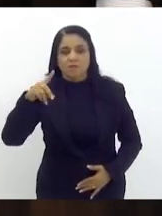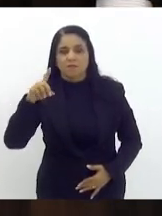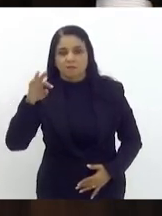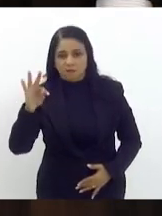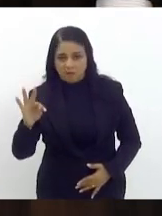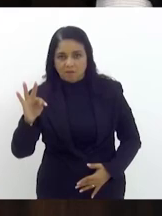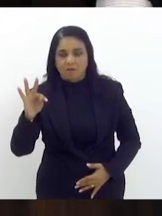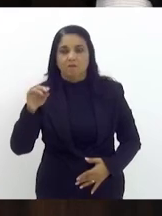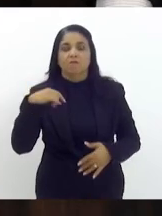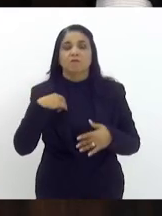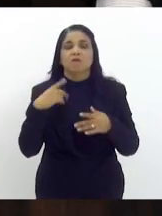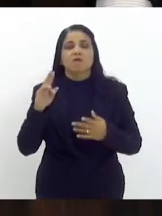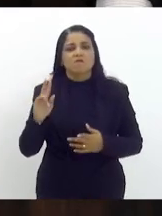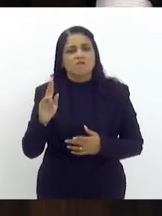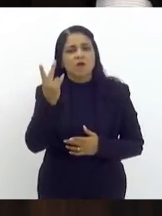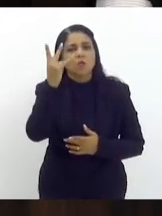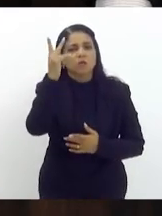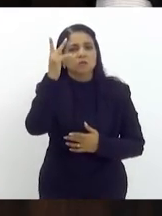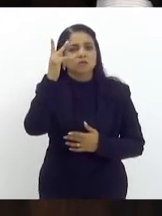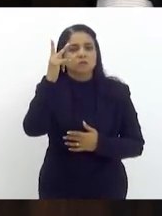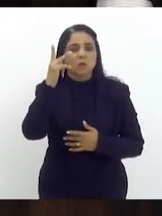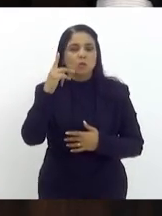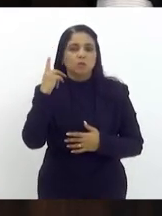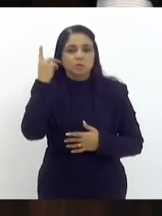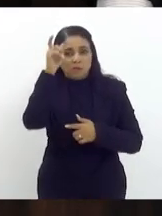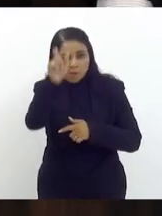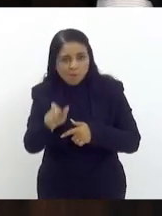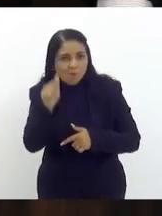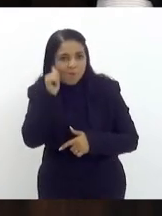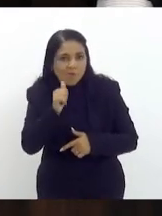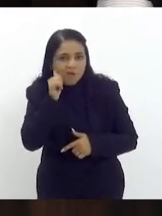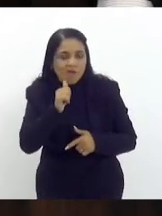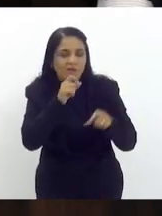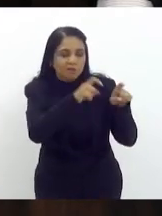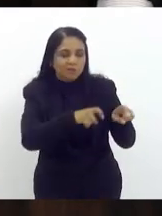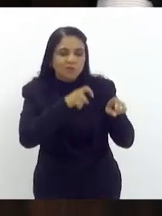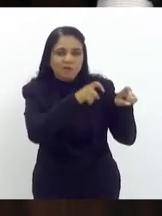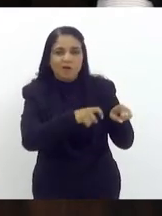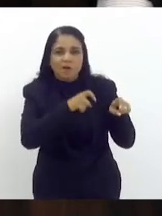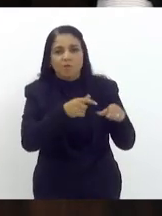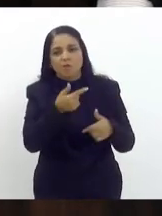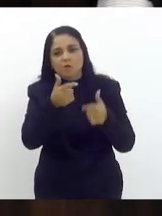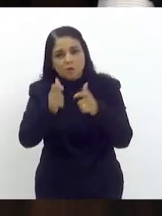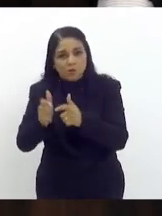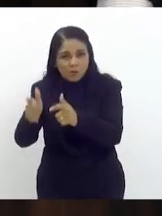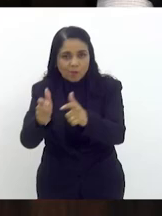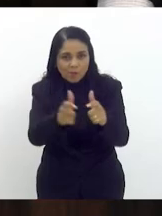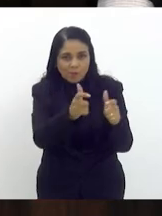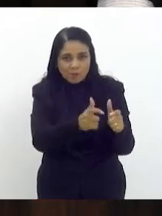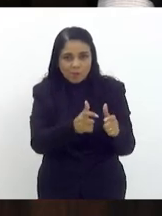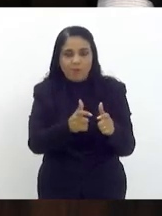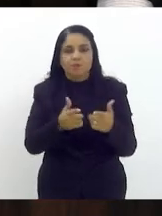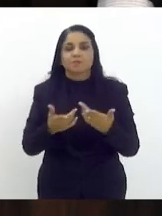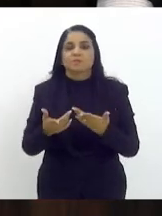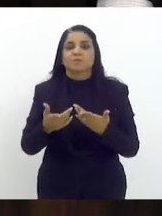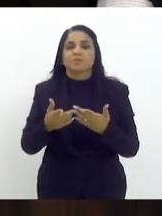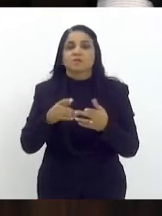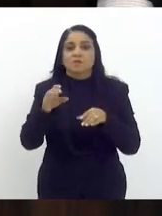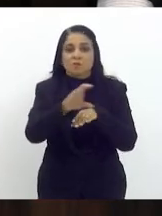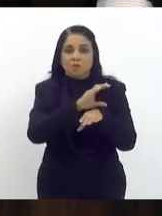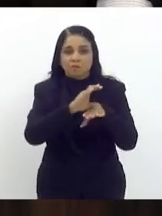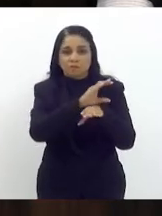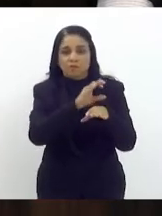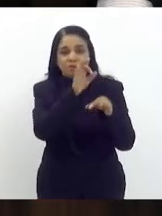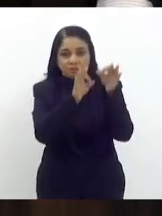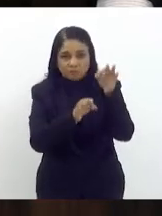de valorização da mulher no campo e da outras providências. Aparecer das comissões de